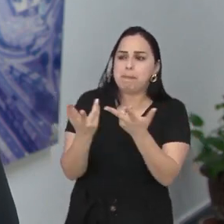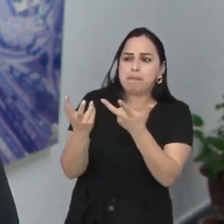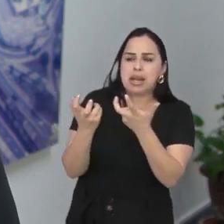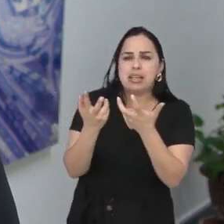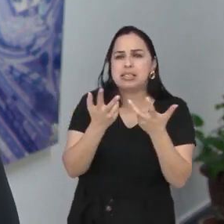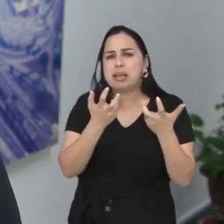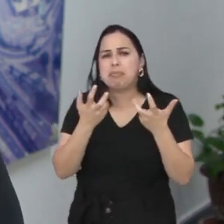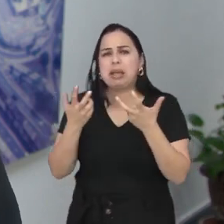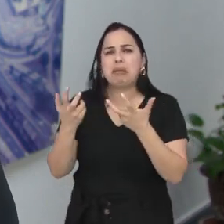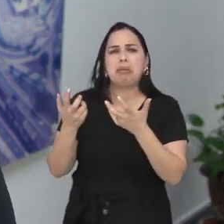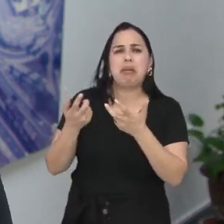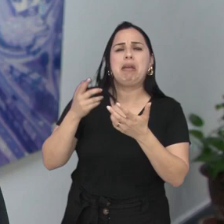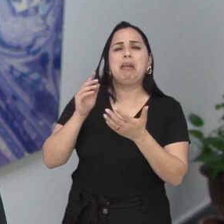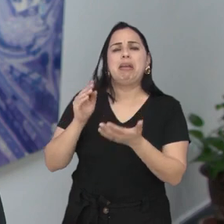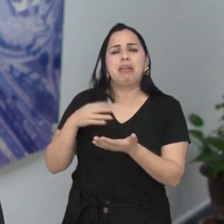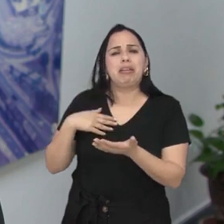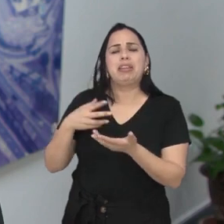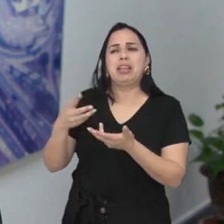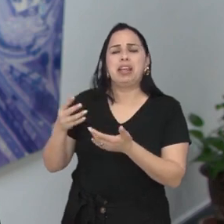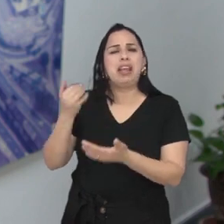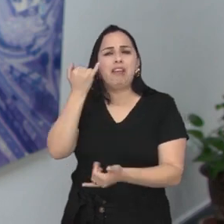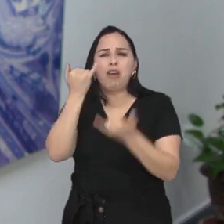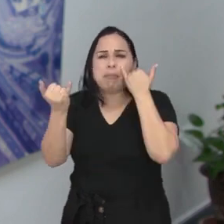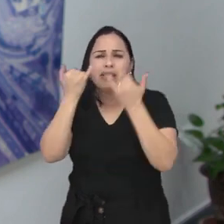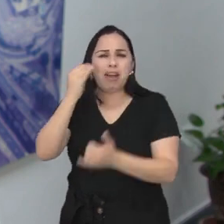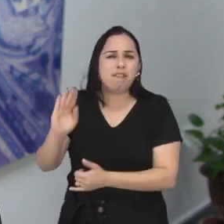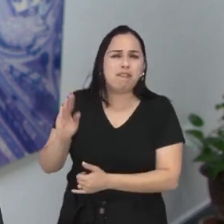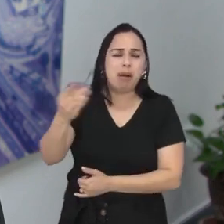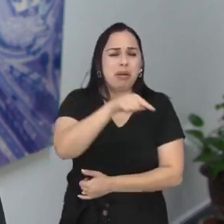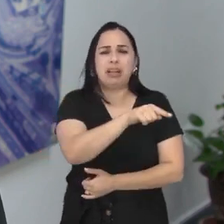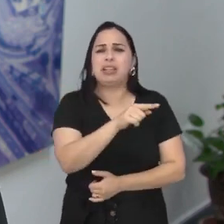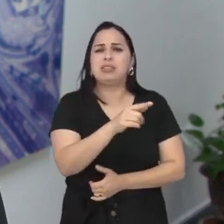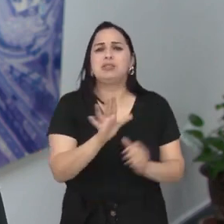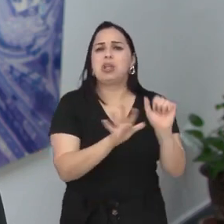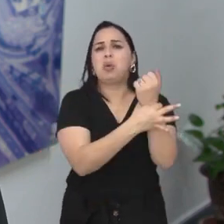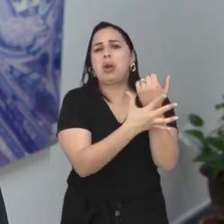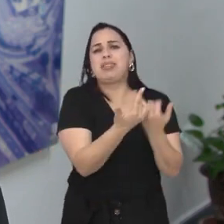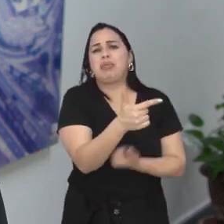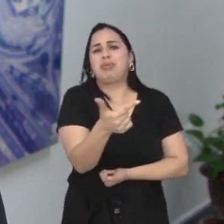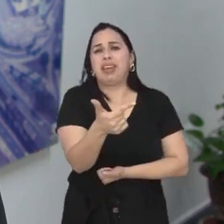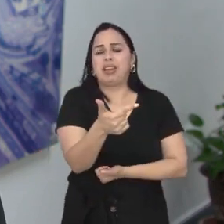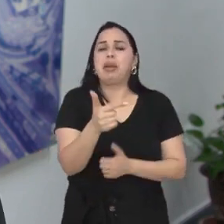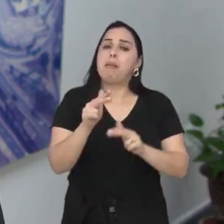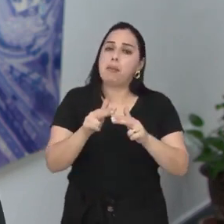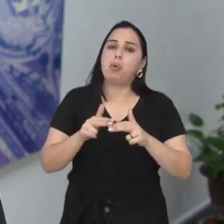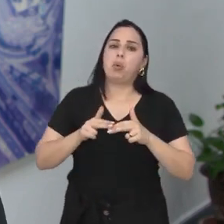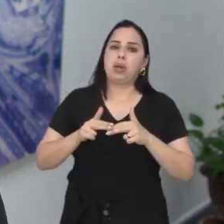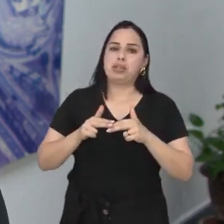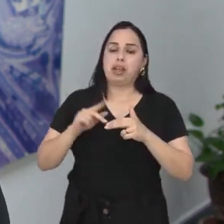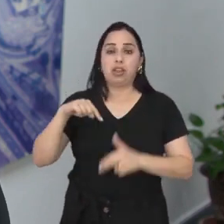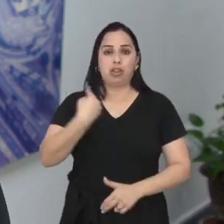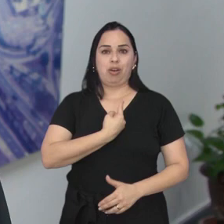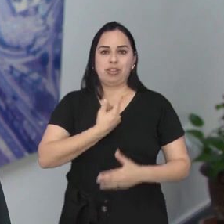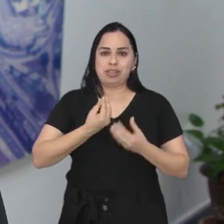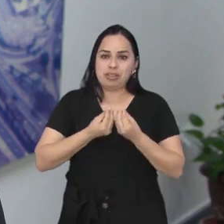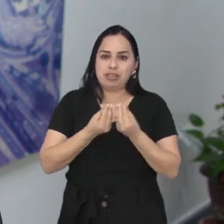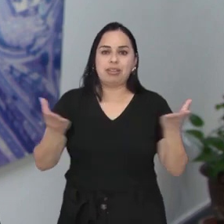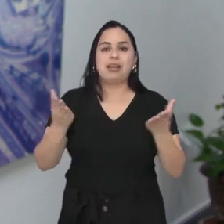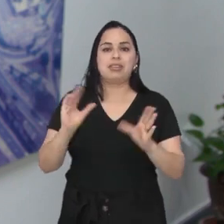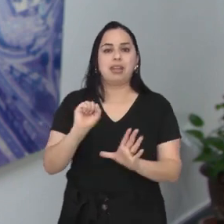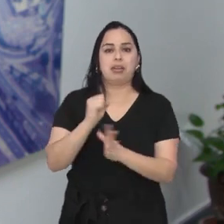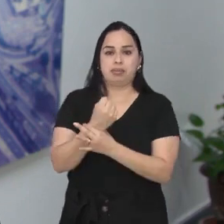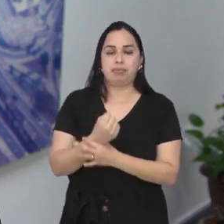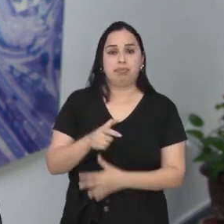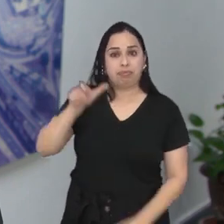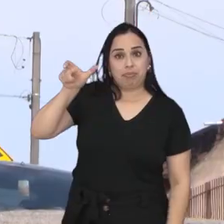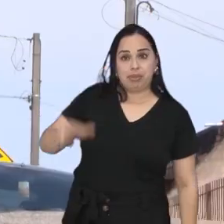vendo essa enxurrada de mentiras, inverdades, elas ficam inseguras. Então, o poder público tem que trabalhar para dar